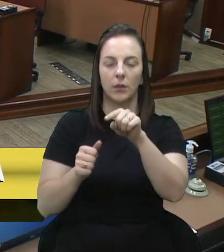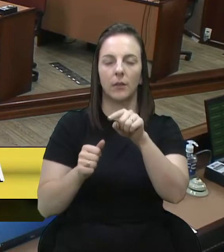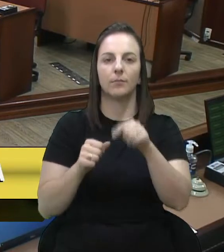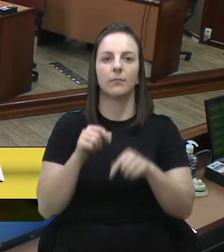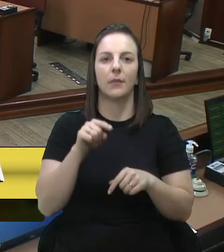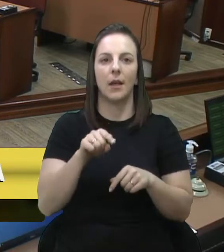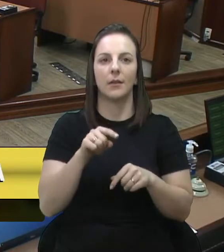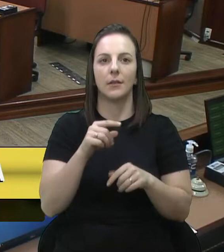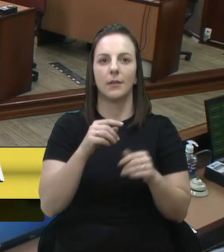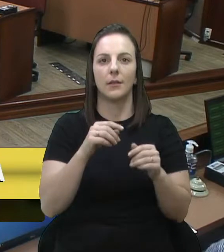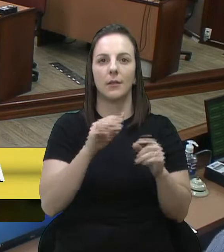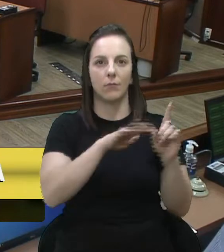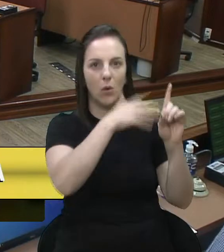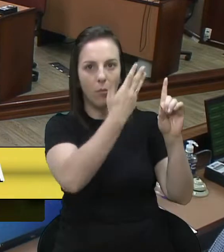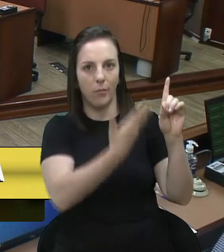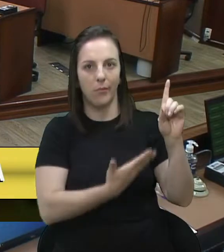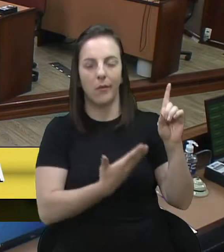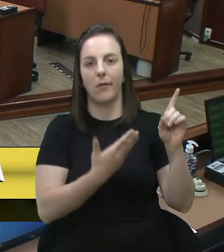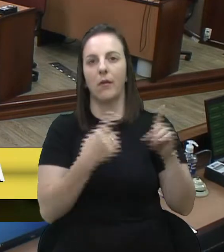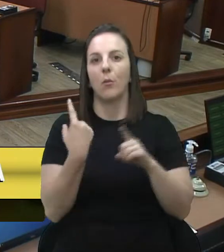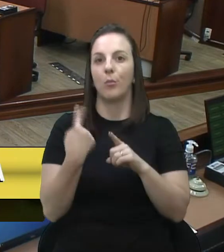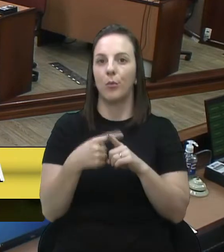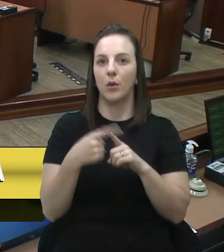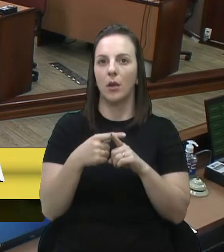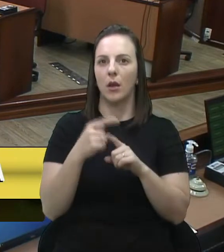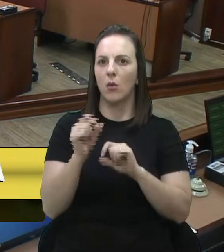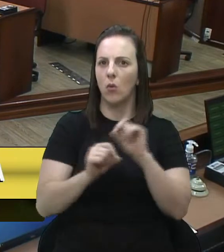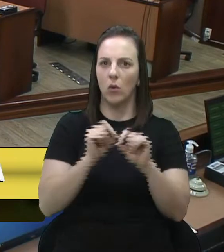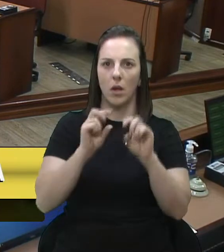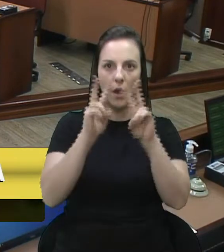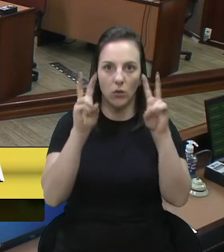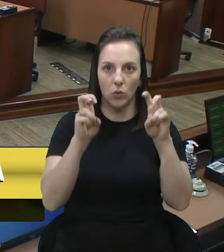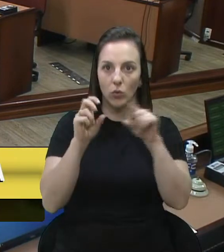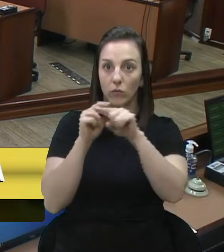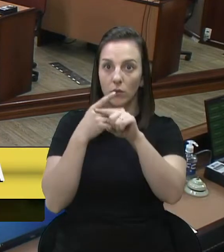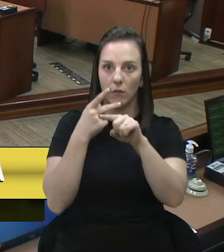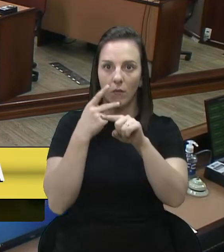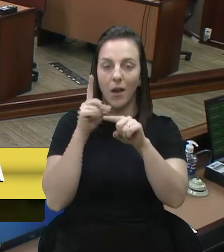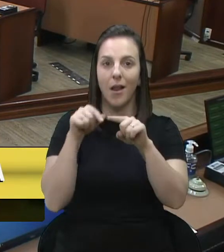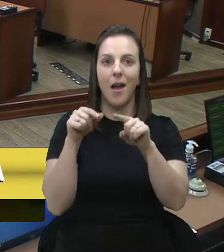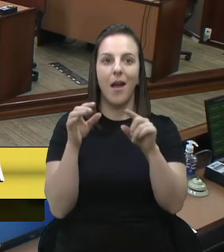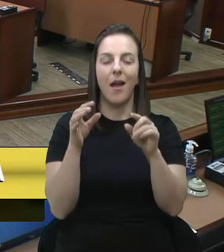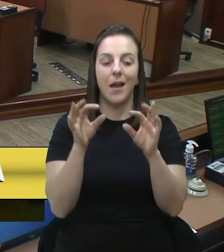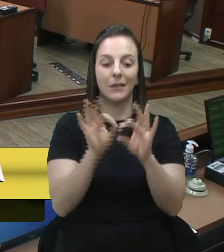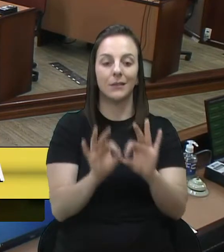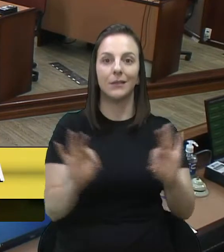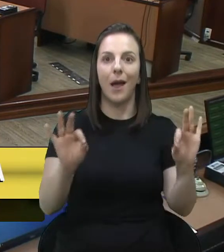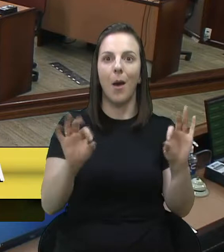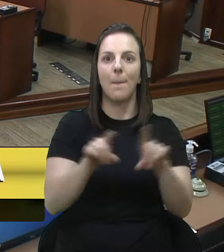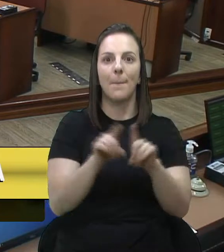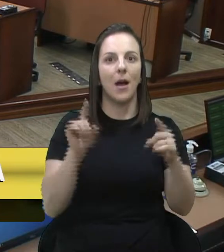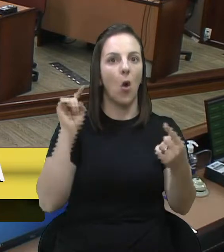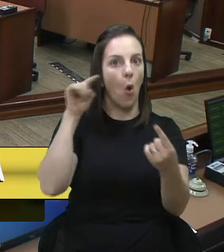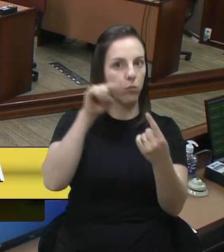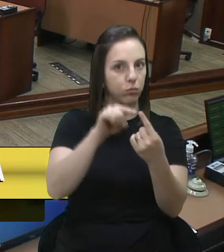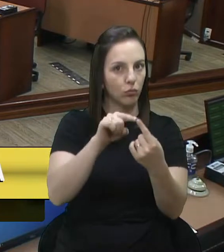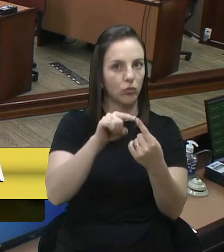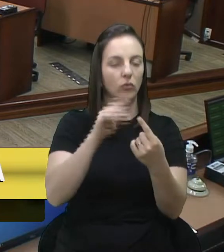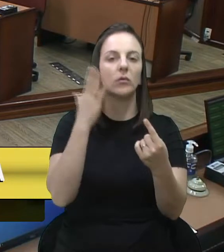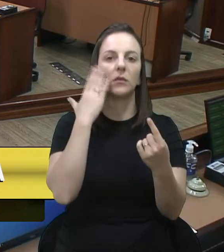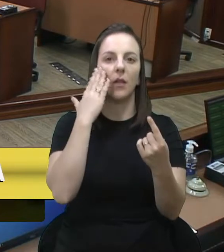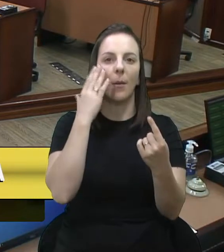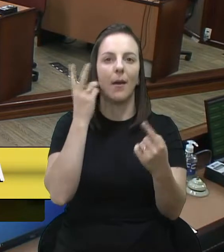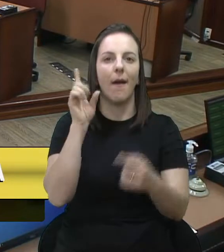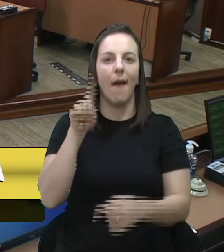o que o senhor aborda é uma coisa bem sucinta e objetiva, é cultural. Nós sabemos que